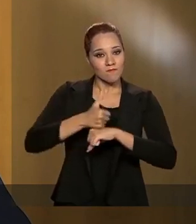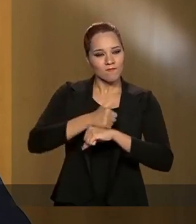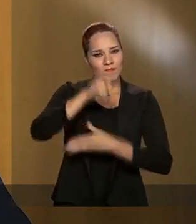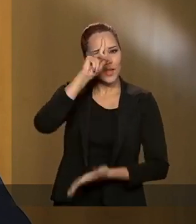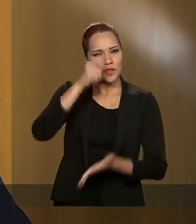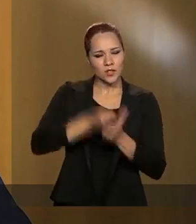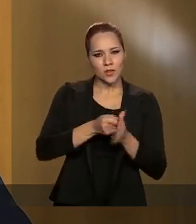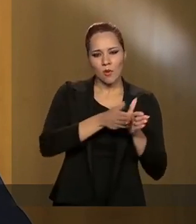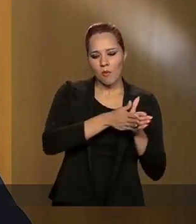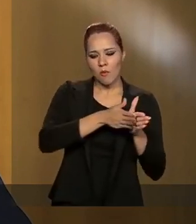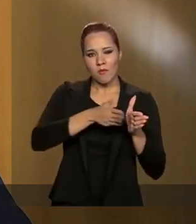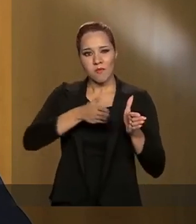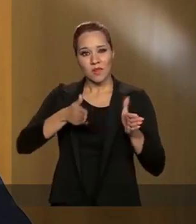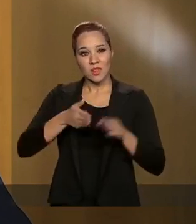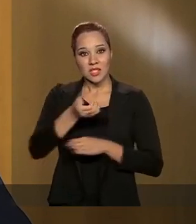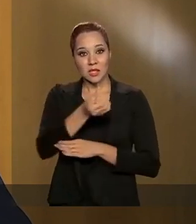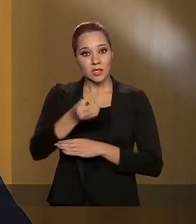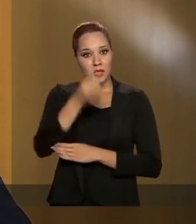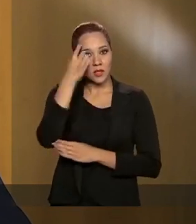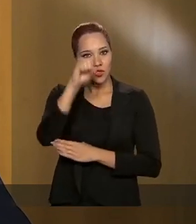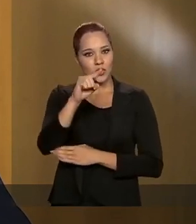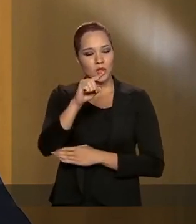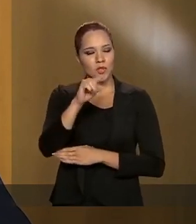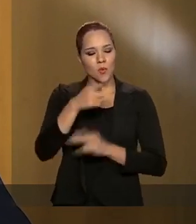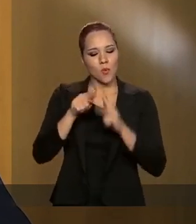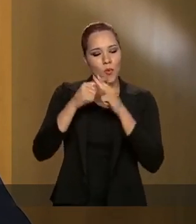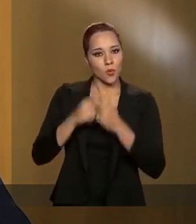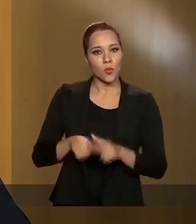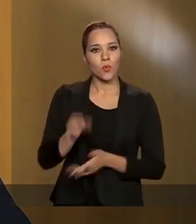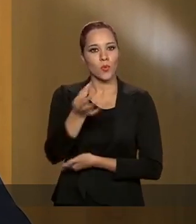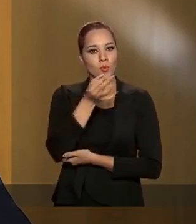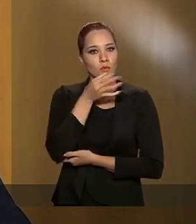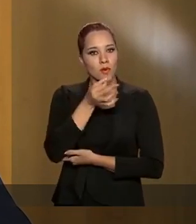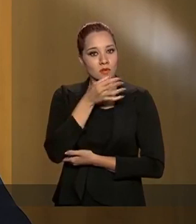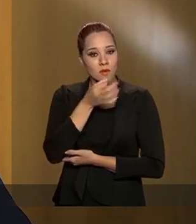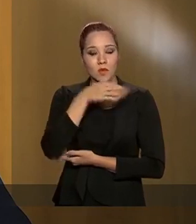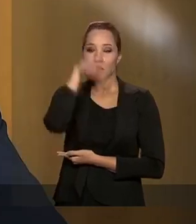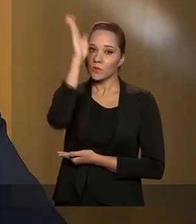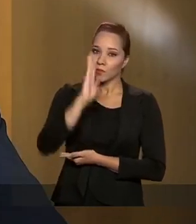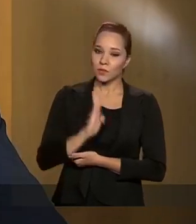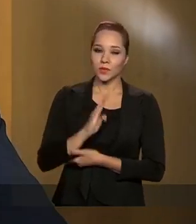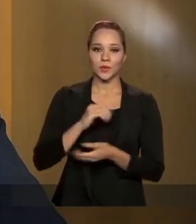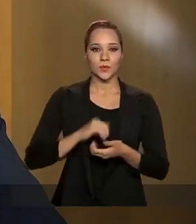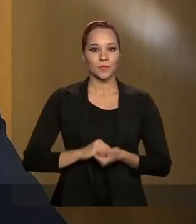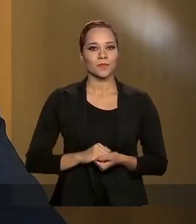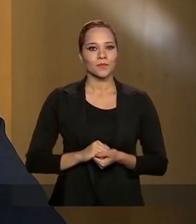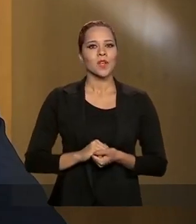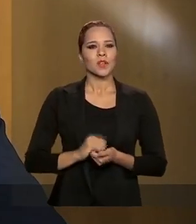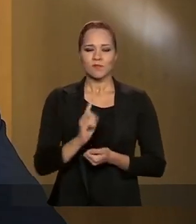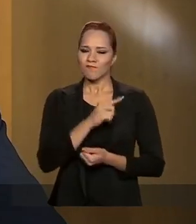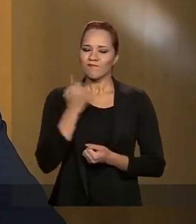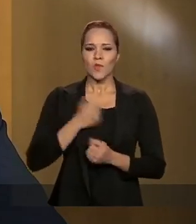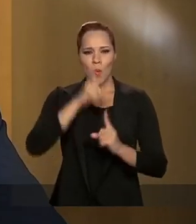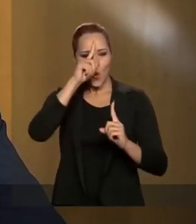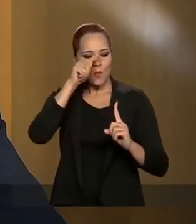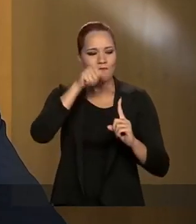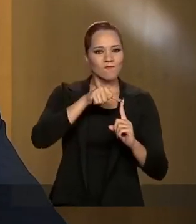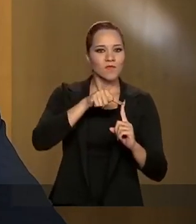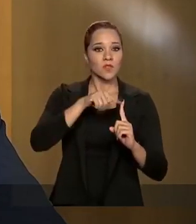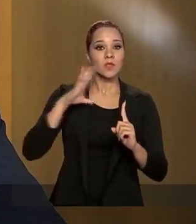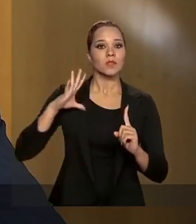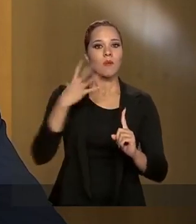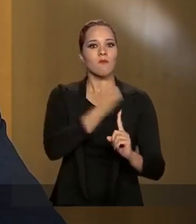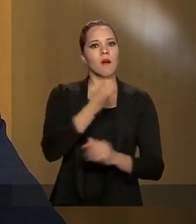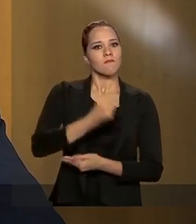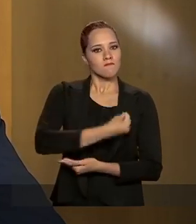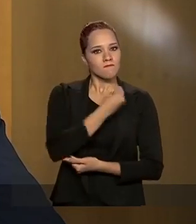decidimos adiar, por 60 dias, o reajuste de medicamentos no Brasil. Temos uma missão, salvar